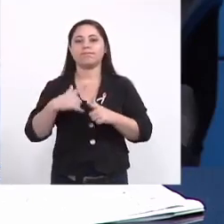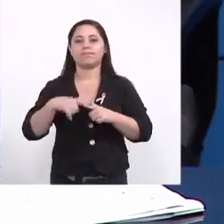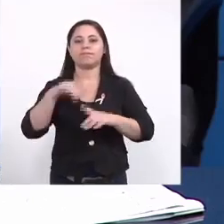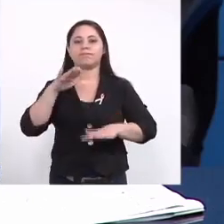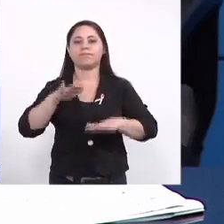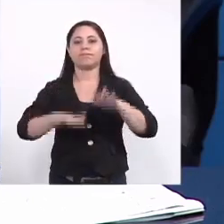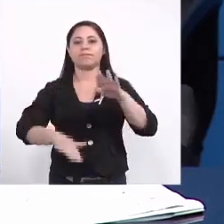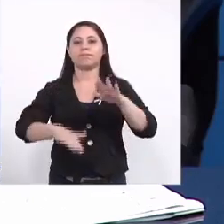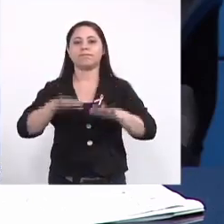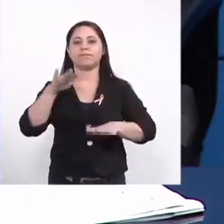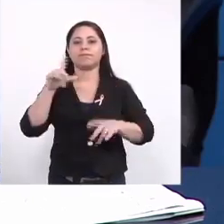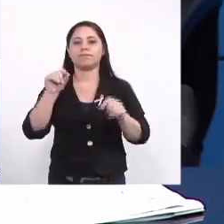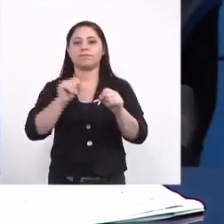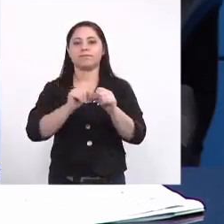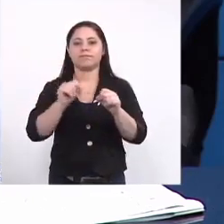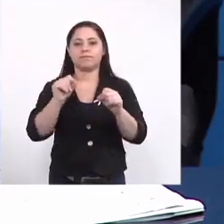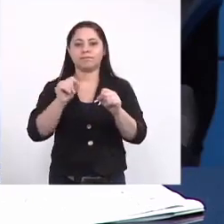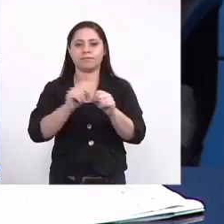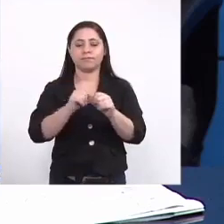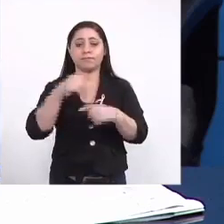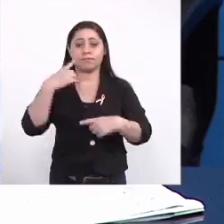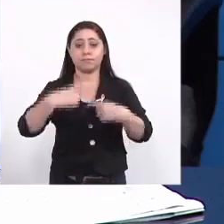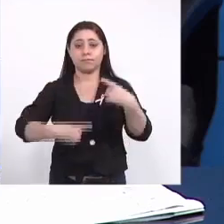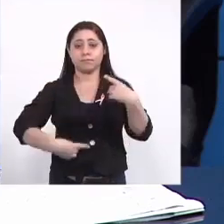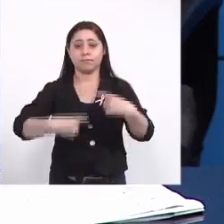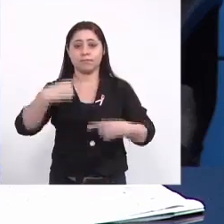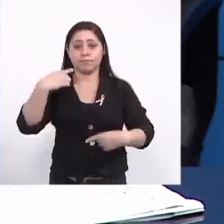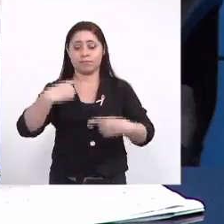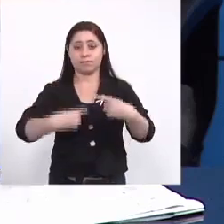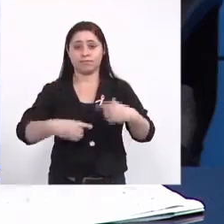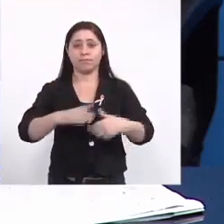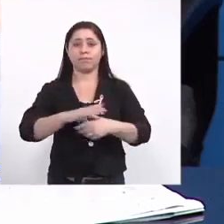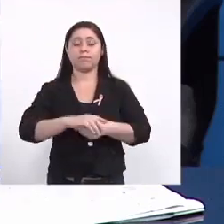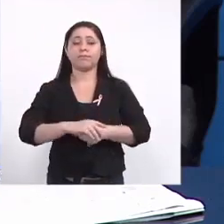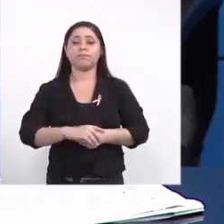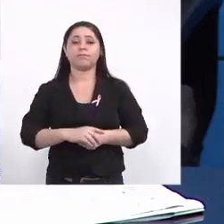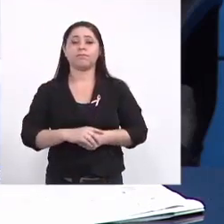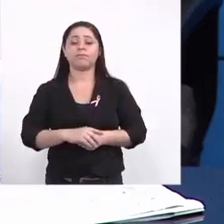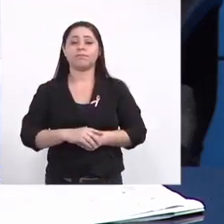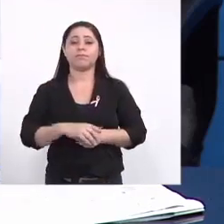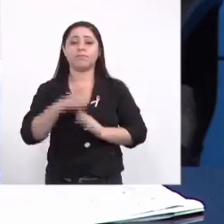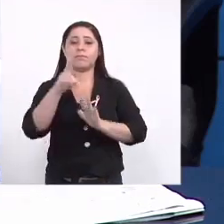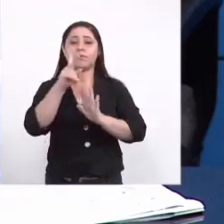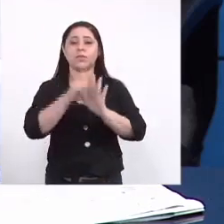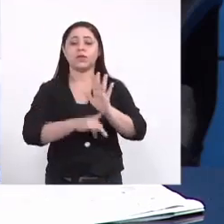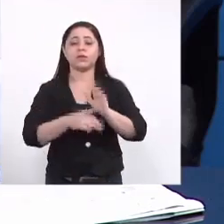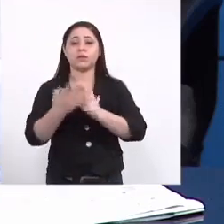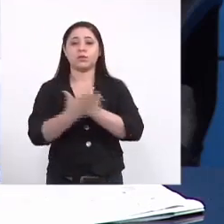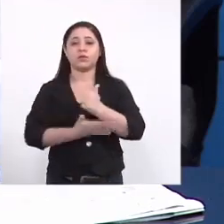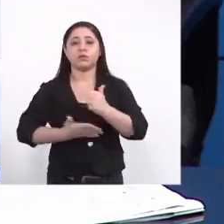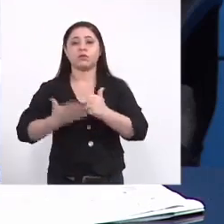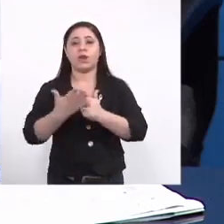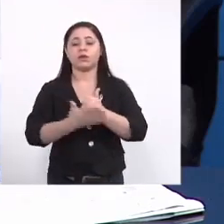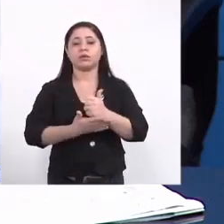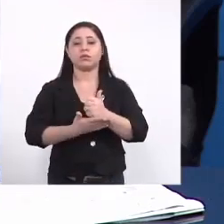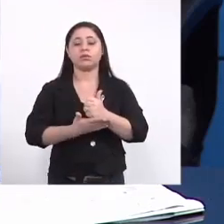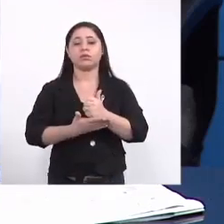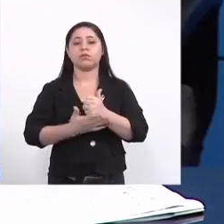é feito uma discussão do planejamento básico muito